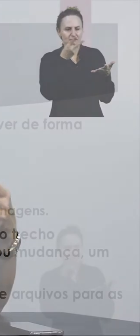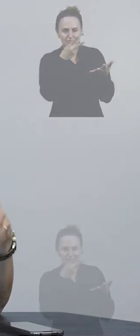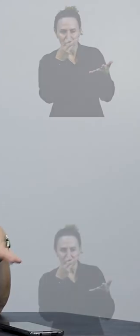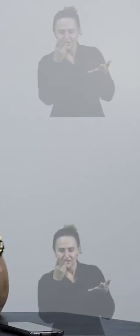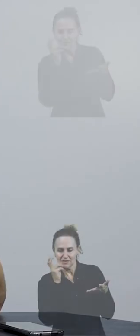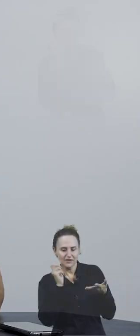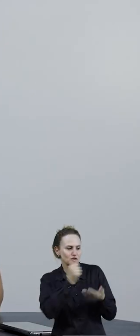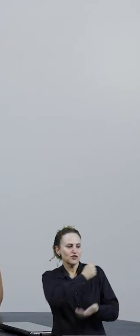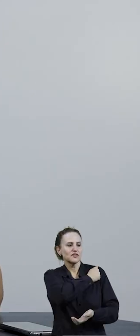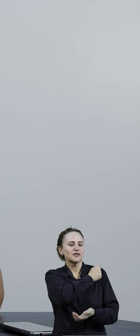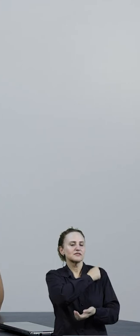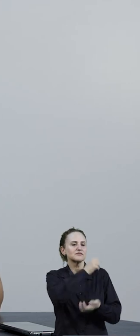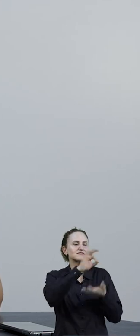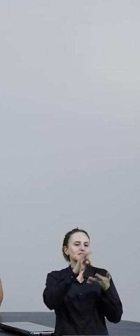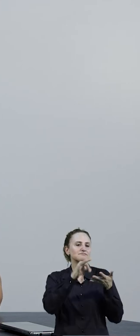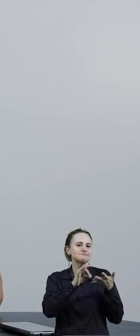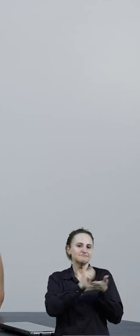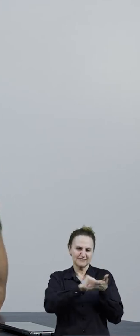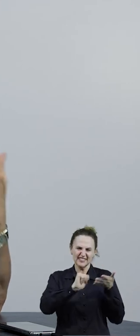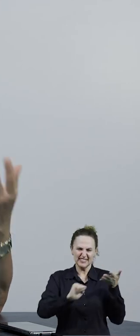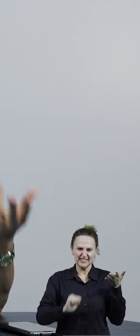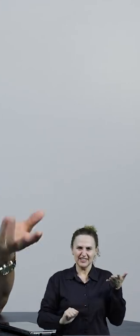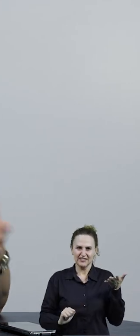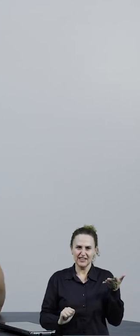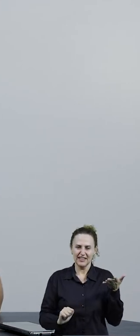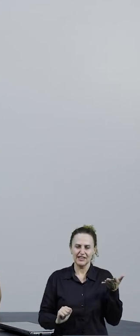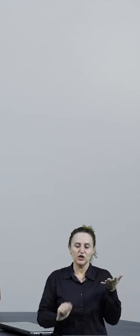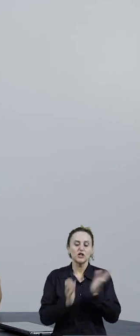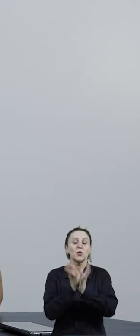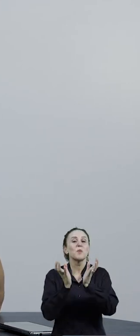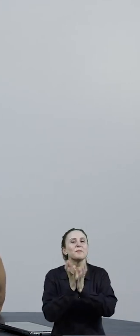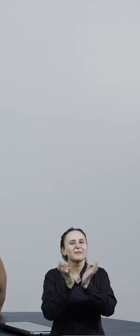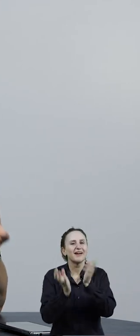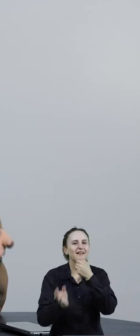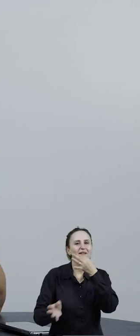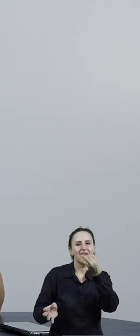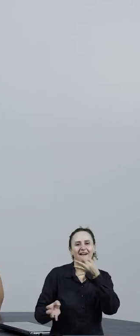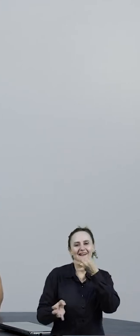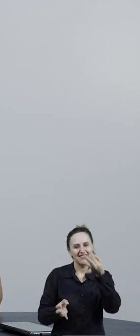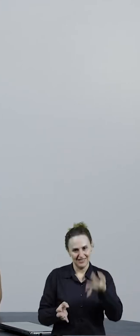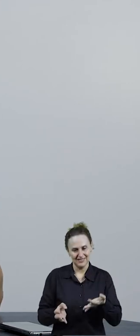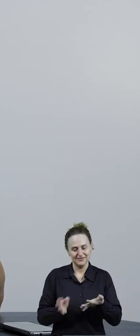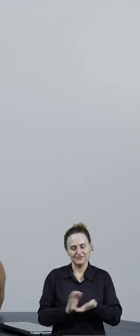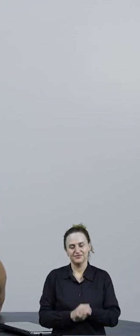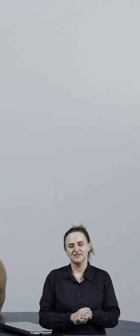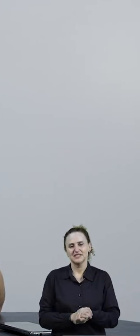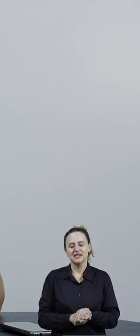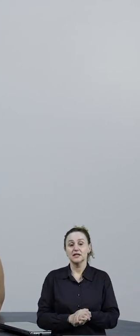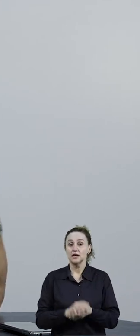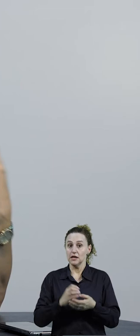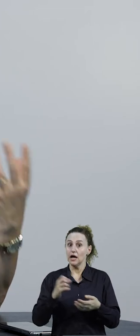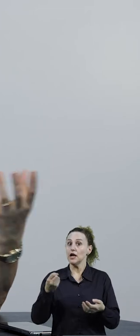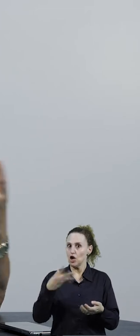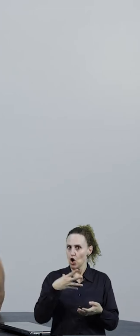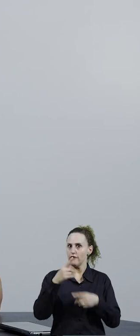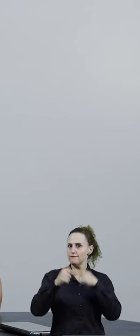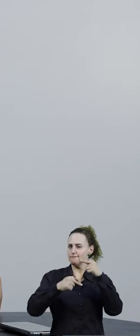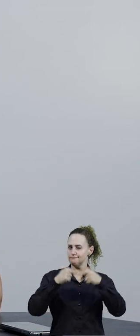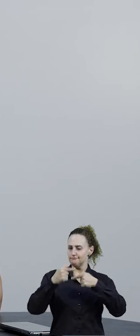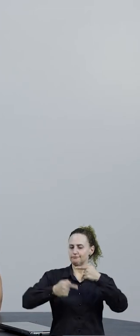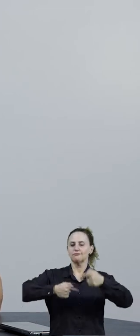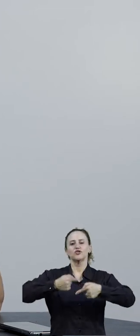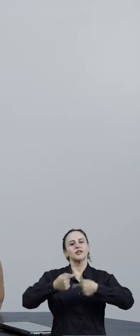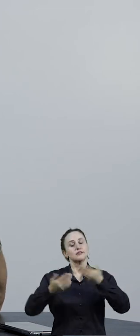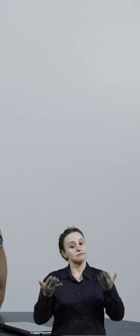estão escrevendo, né, podendo compartilhar, um comentar no que o outro sugeriu. Então, eu acho que também essa nova geração, né?